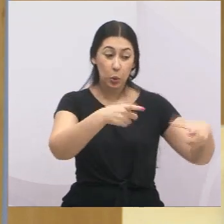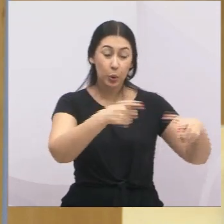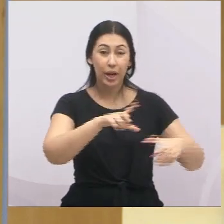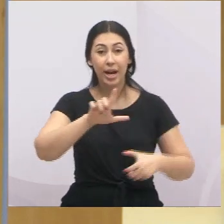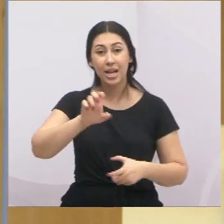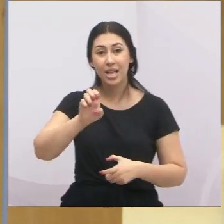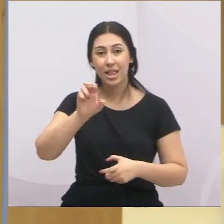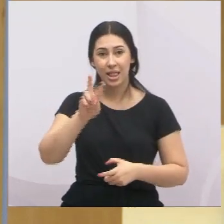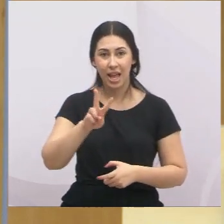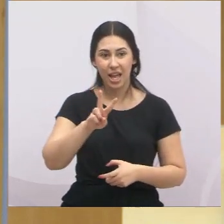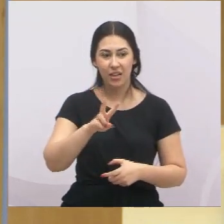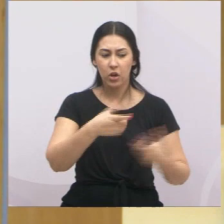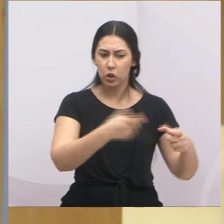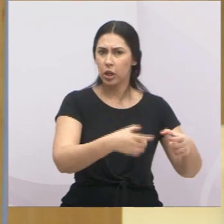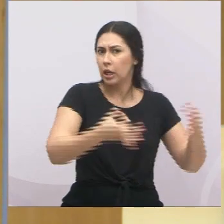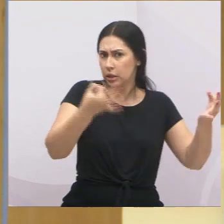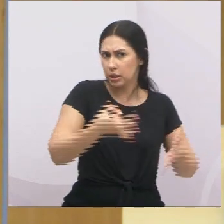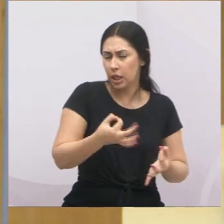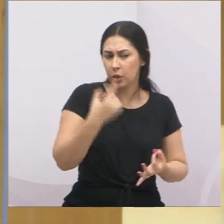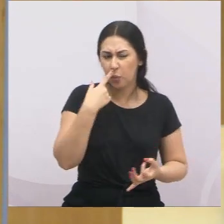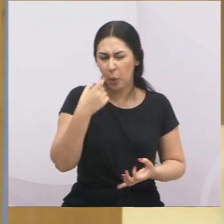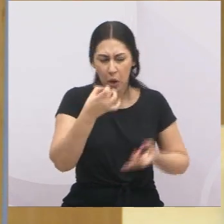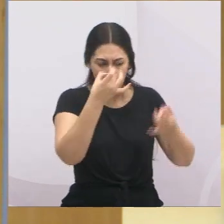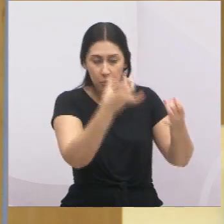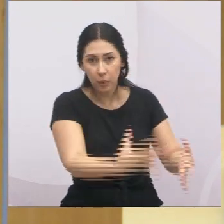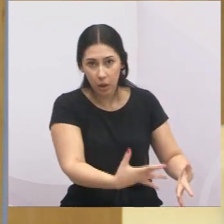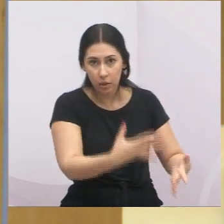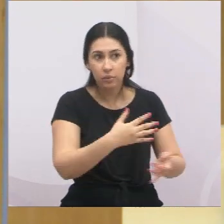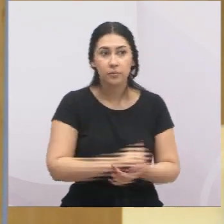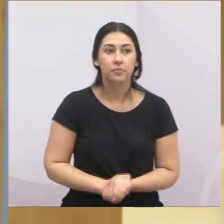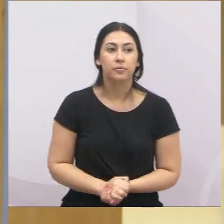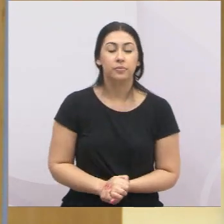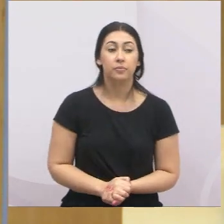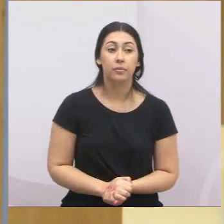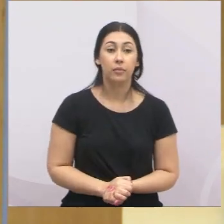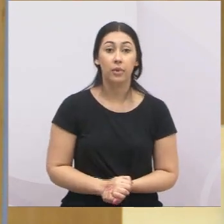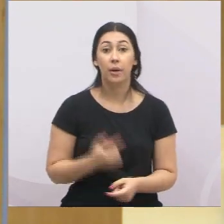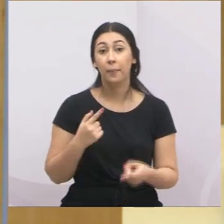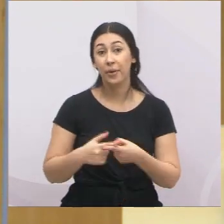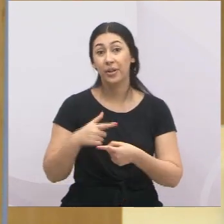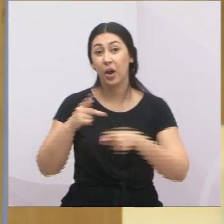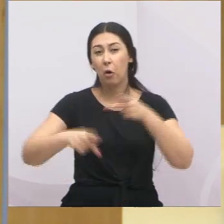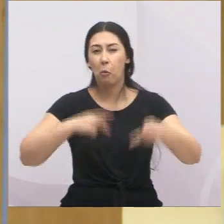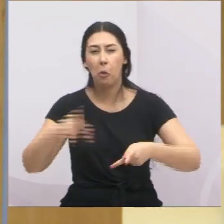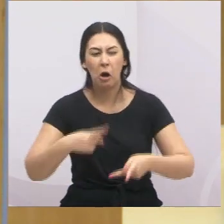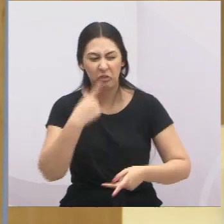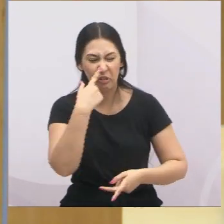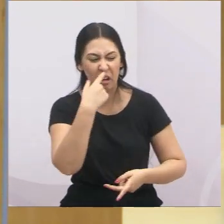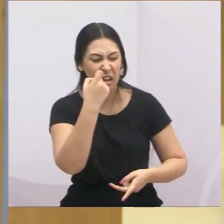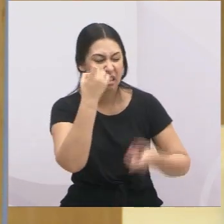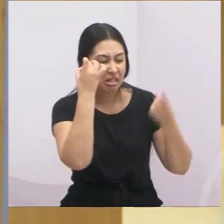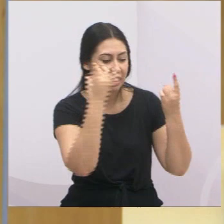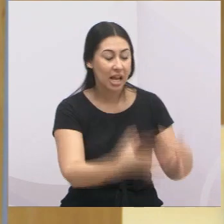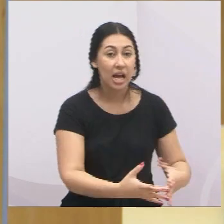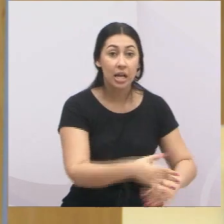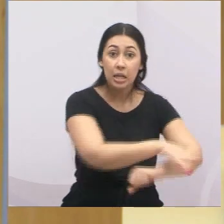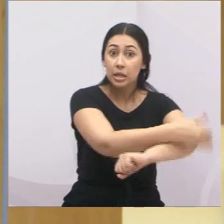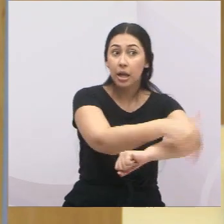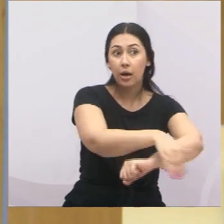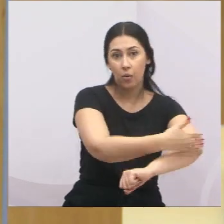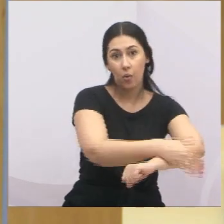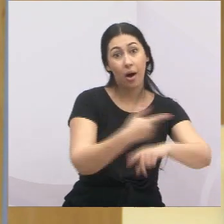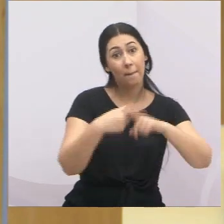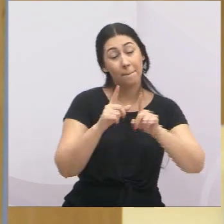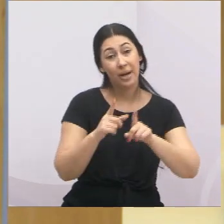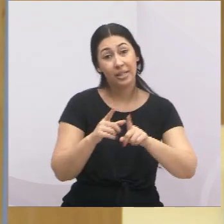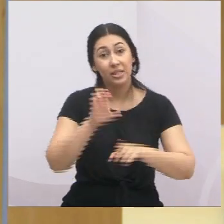região. E o Zé é uma das pessoas que a gente tem que usar como exemplo. A população vai lá, joga o entulho na rua e ele recolhe